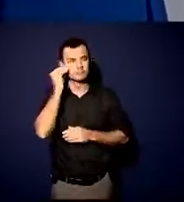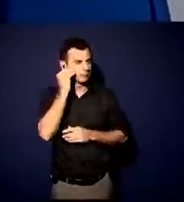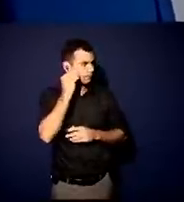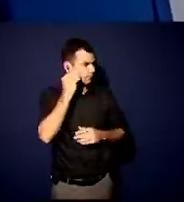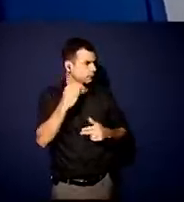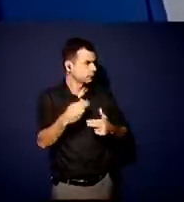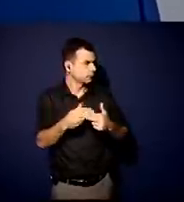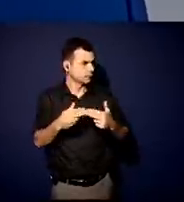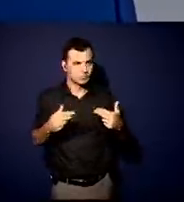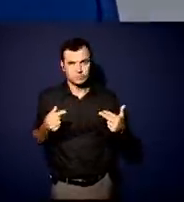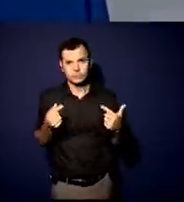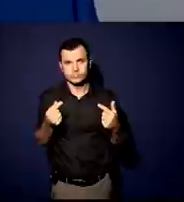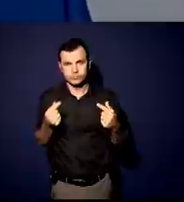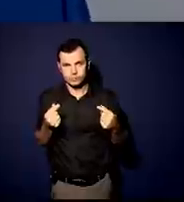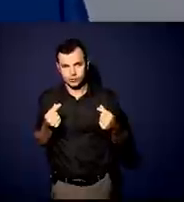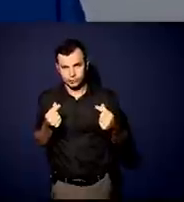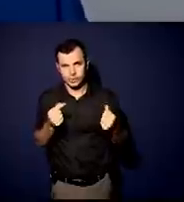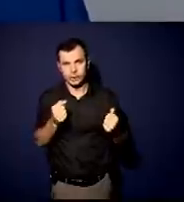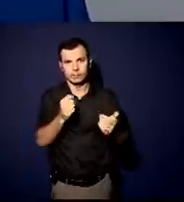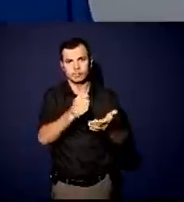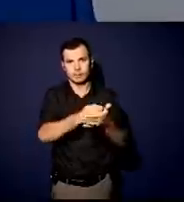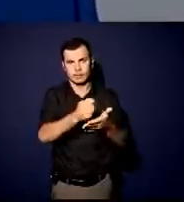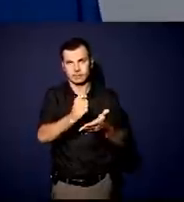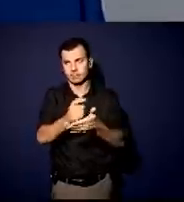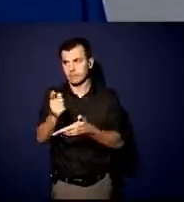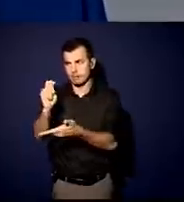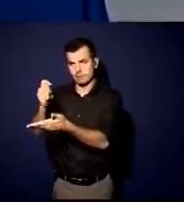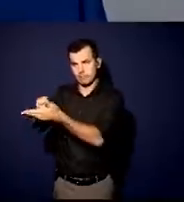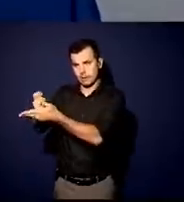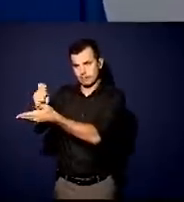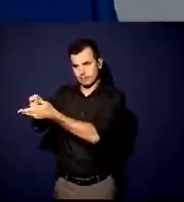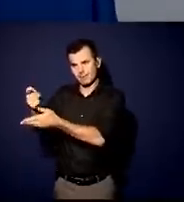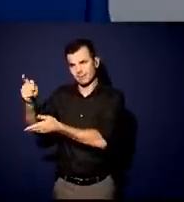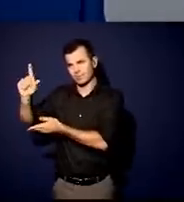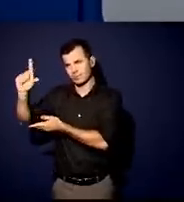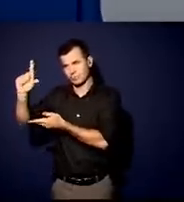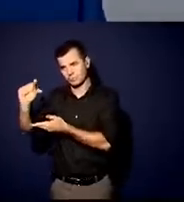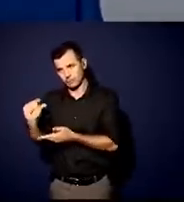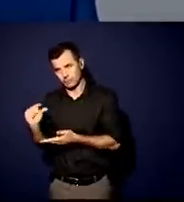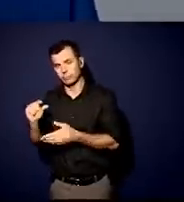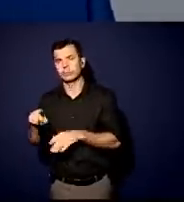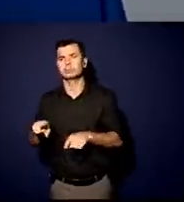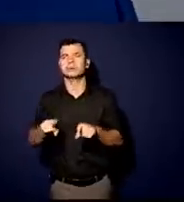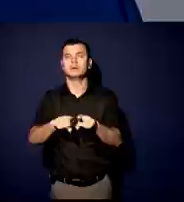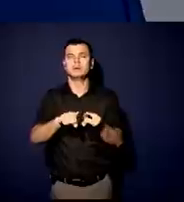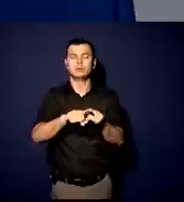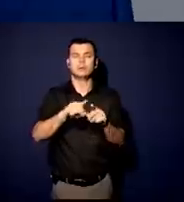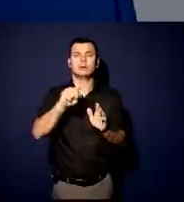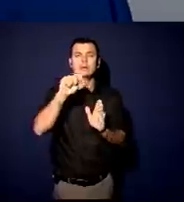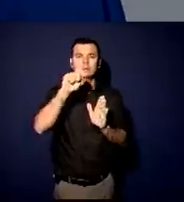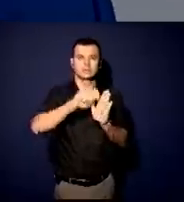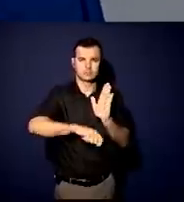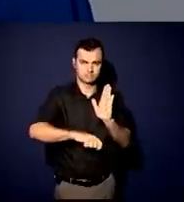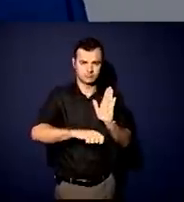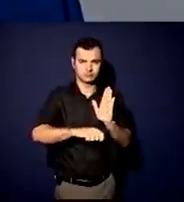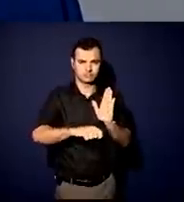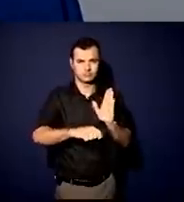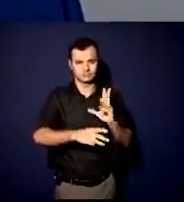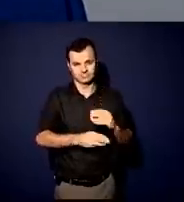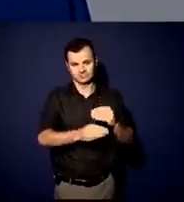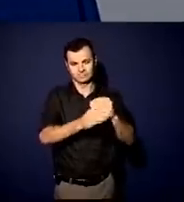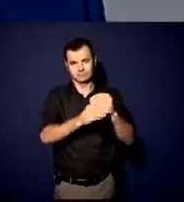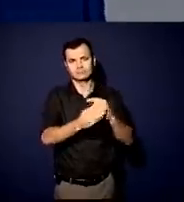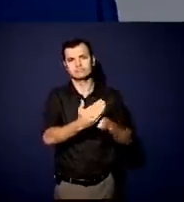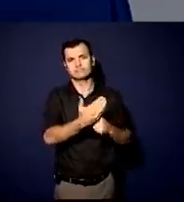de recursos na redução das tarifas e a captura desse recurso também da otorga do bônus de assinatura no próprio